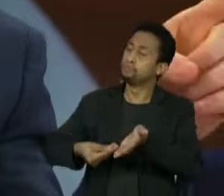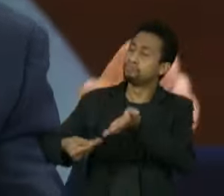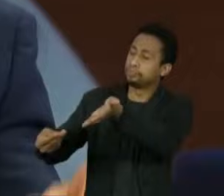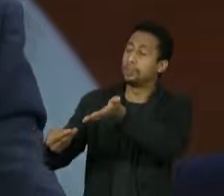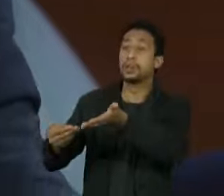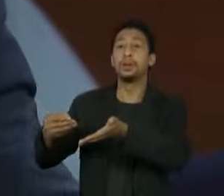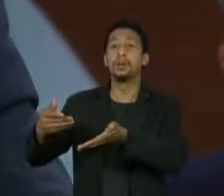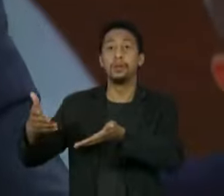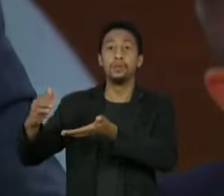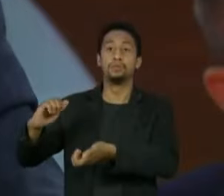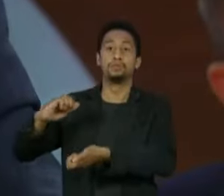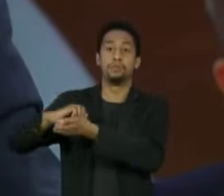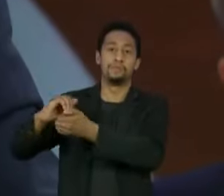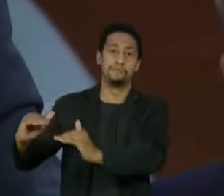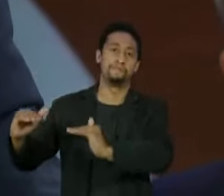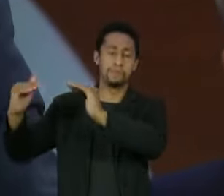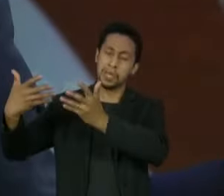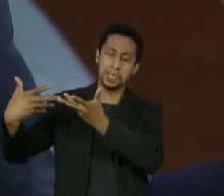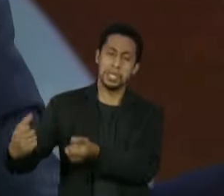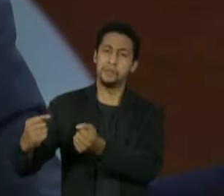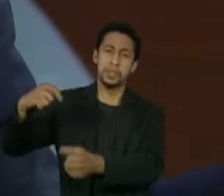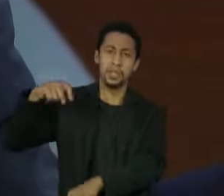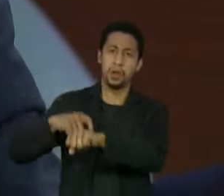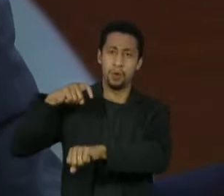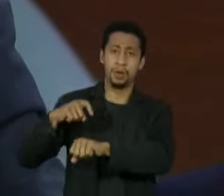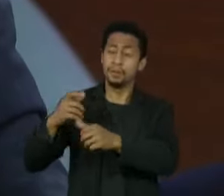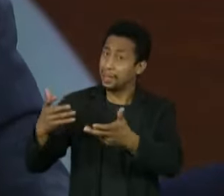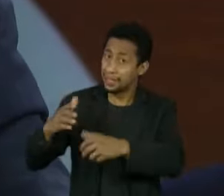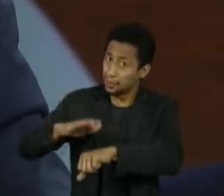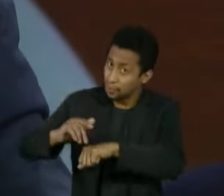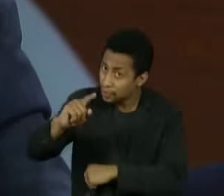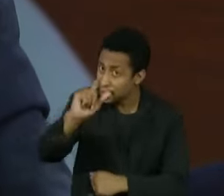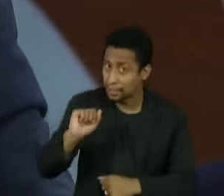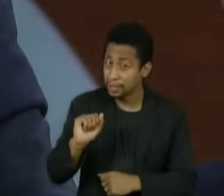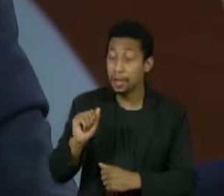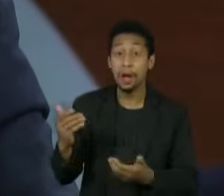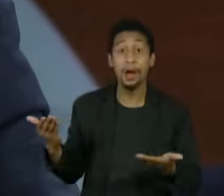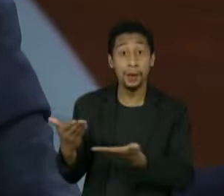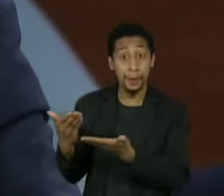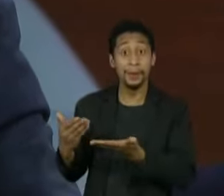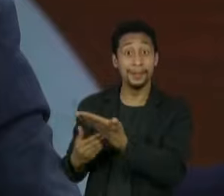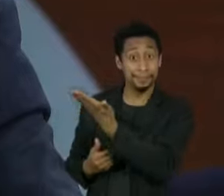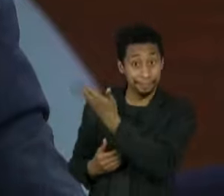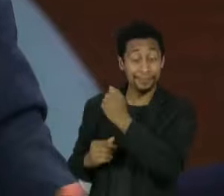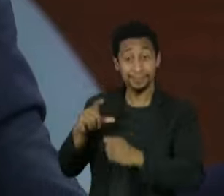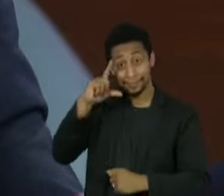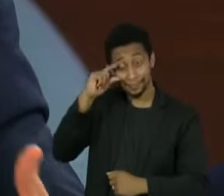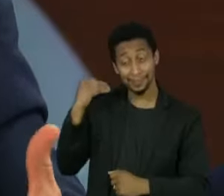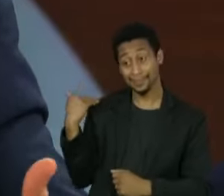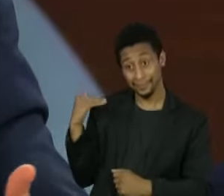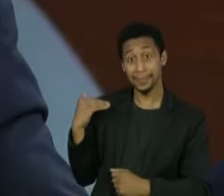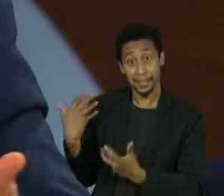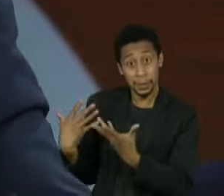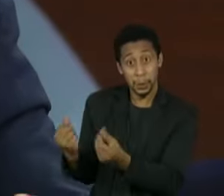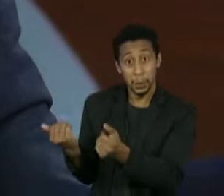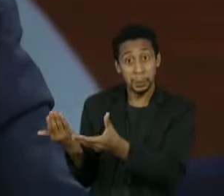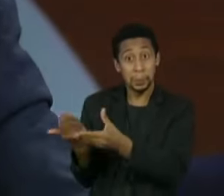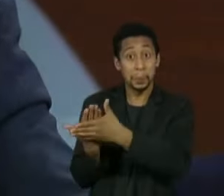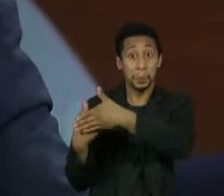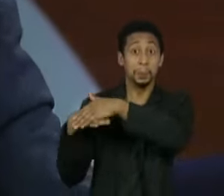ele fez. E agora, recentemente, a procuradora também determinou, opinou pelo arquivamento, quando o presidente